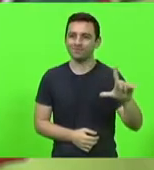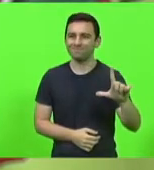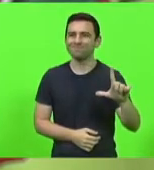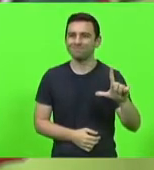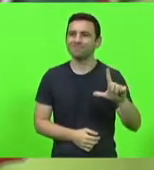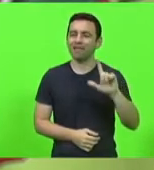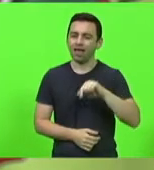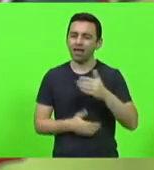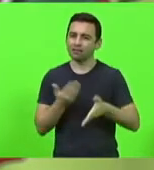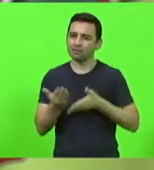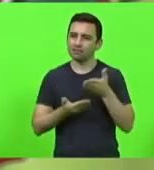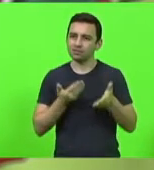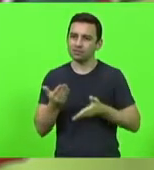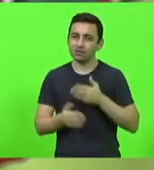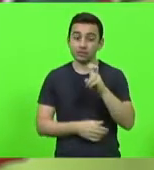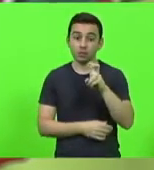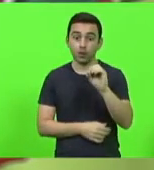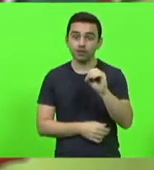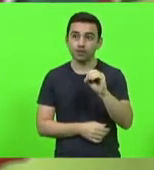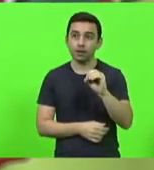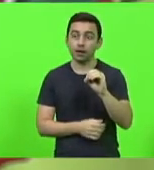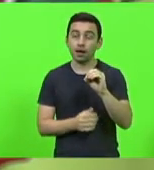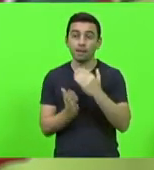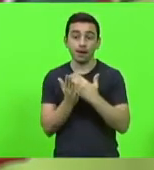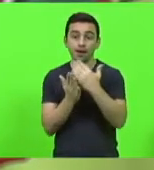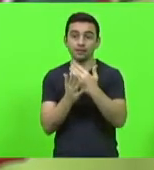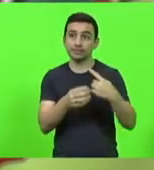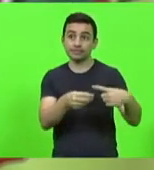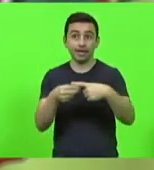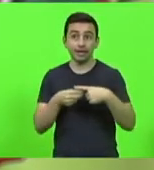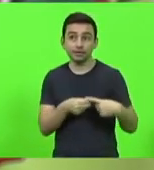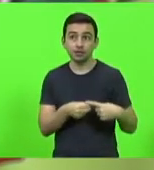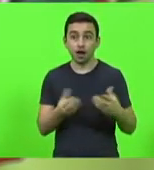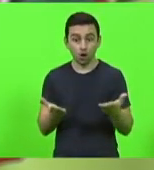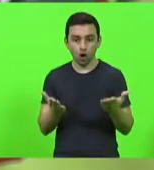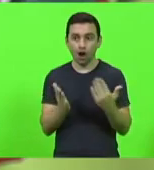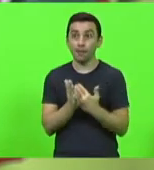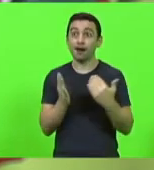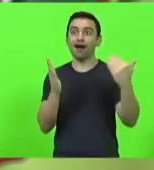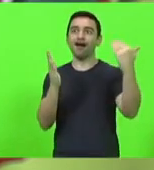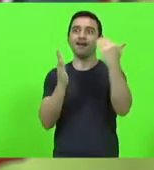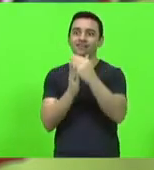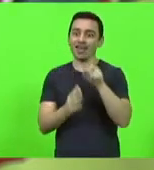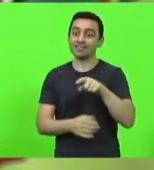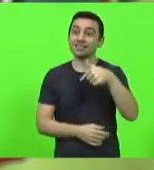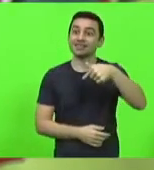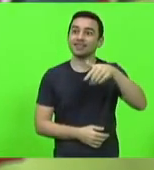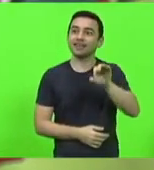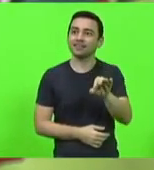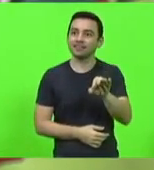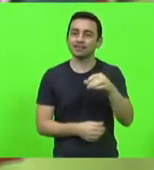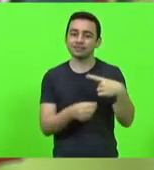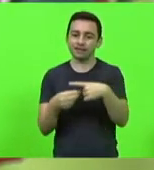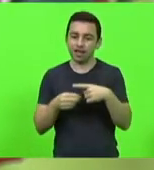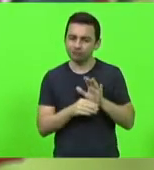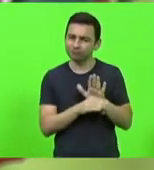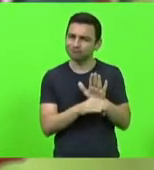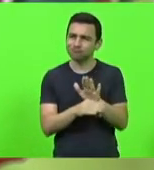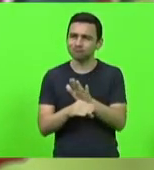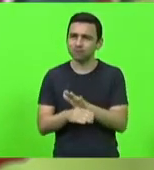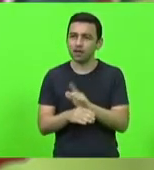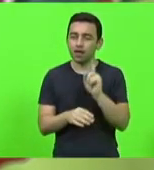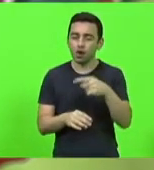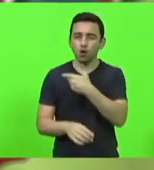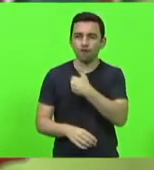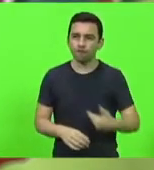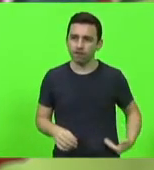atenderia as 50 maiores cidades, agora alcançará as 70 maiores, em uma ação integrada do governo do